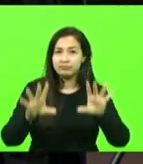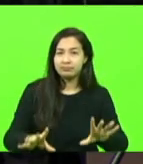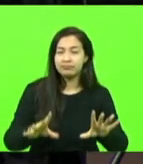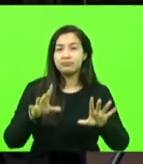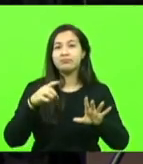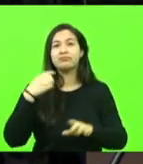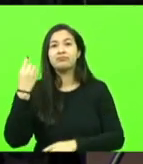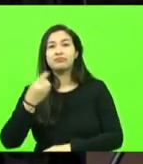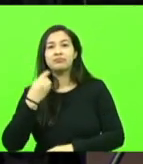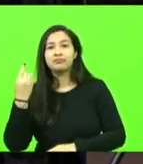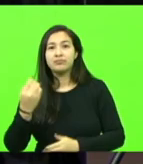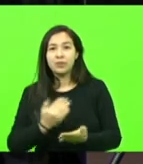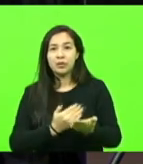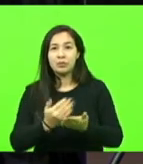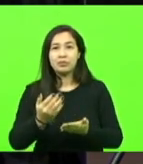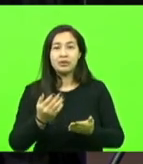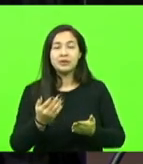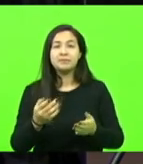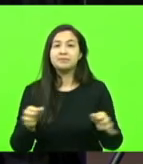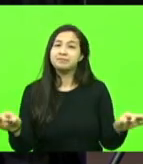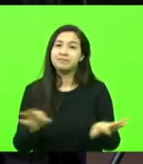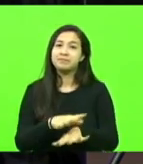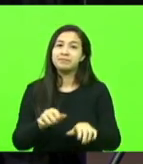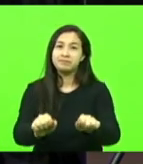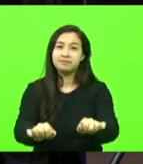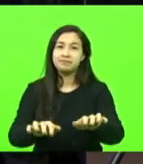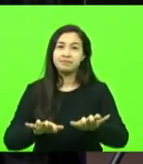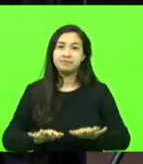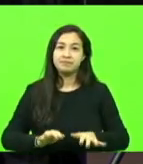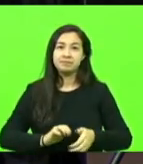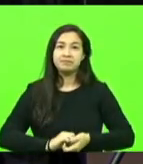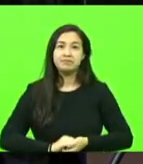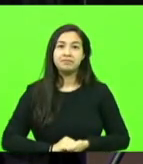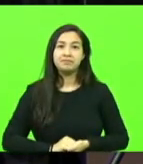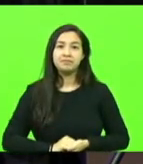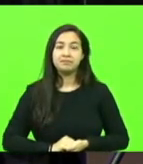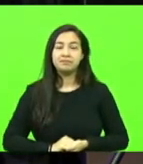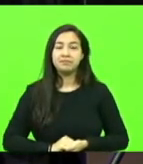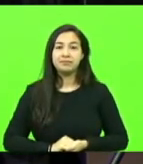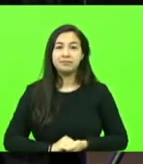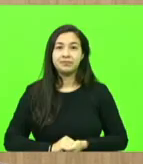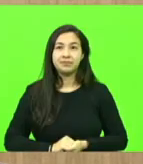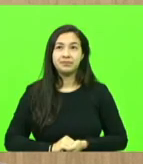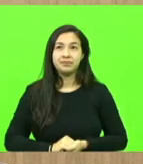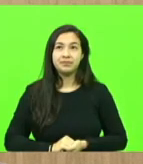trecho agora, declaro por encerrado à presente sessão de hoje. Obrigado. Obrigado. Obrigado.